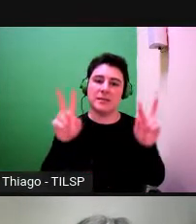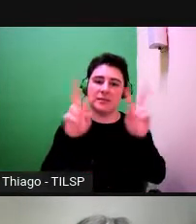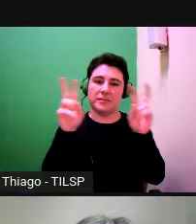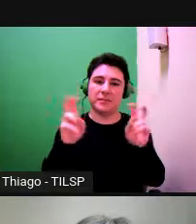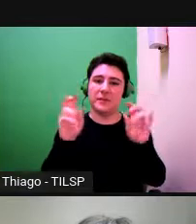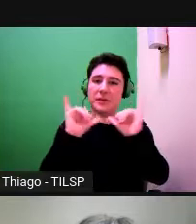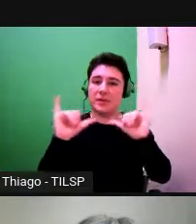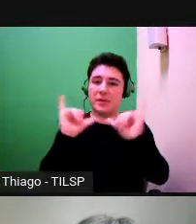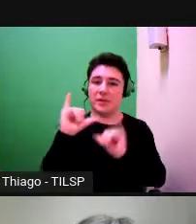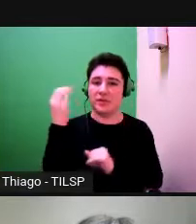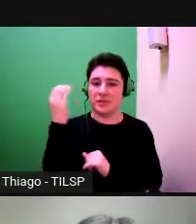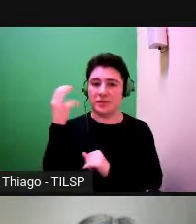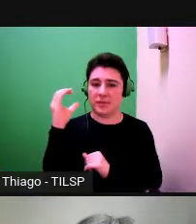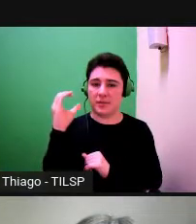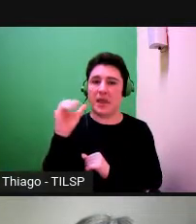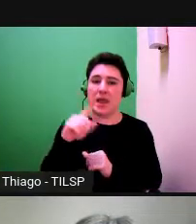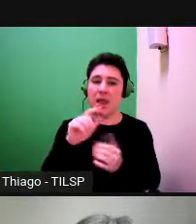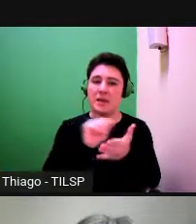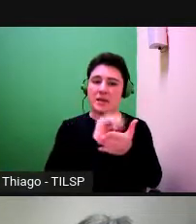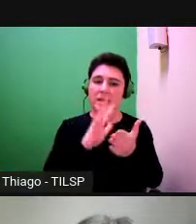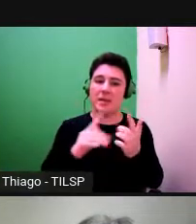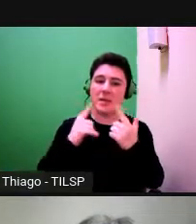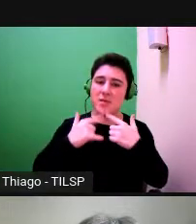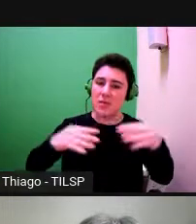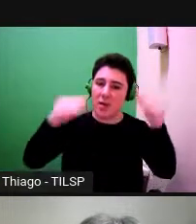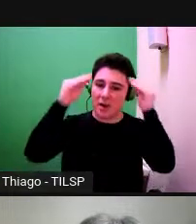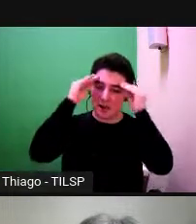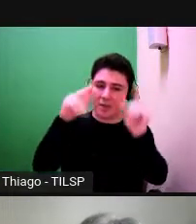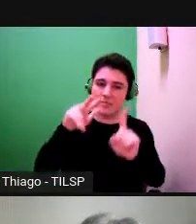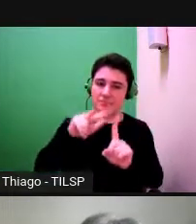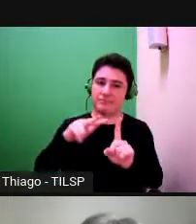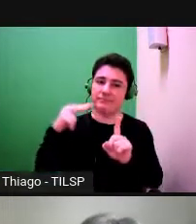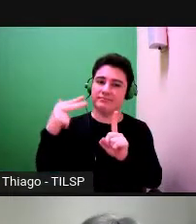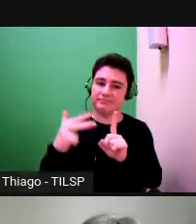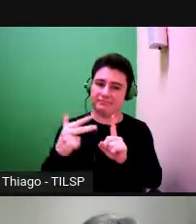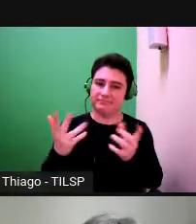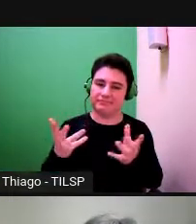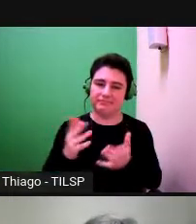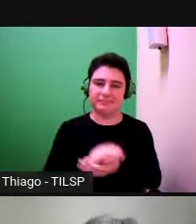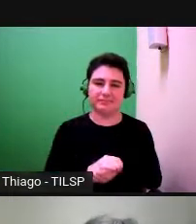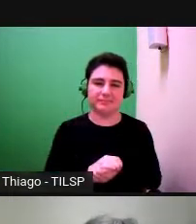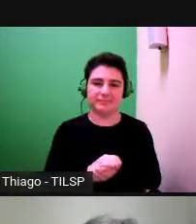a divulgação científica como atividade de linguagem, perspetivas e interpelações.